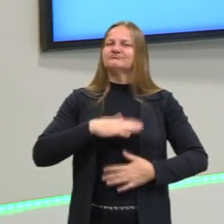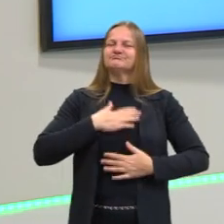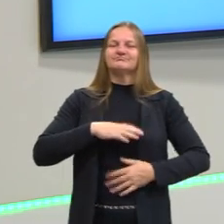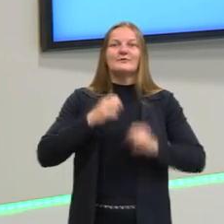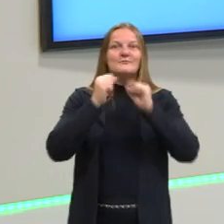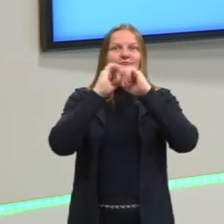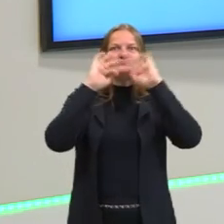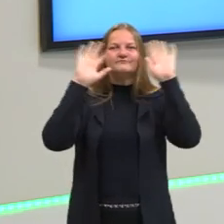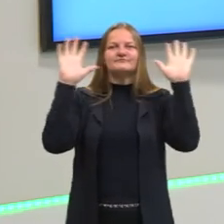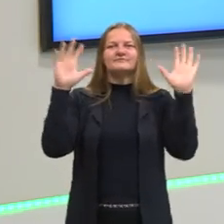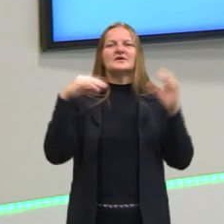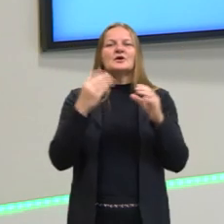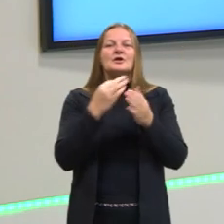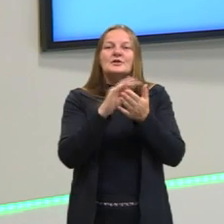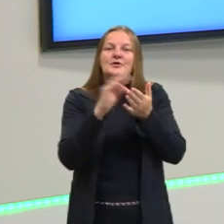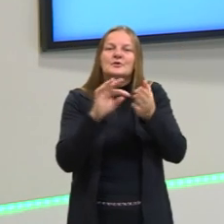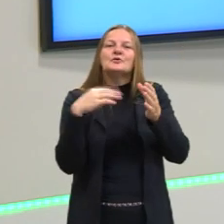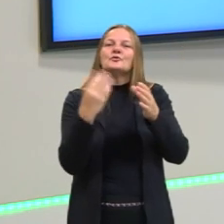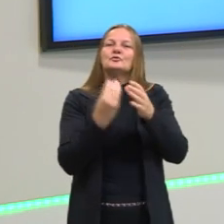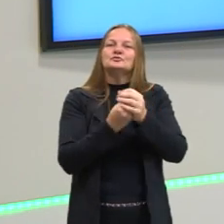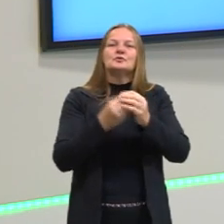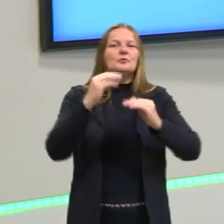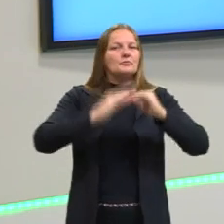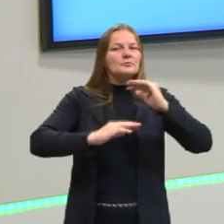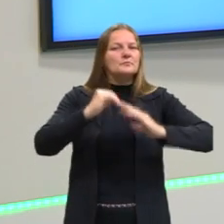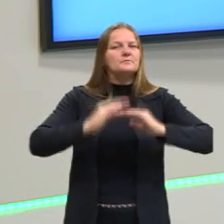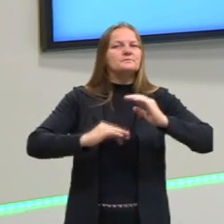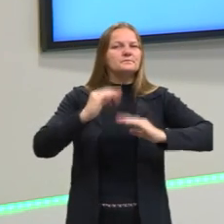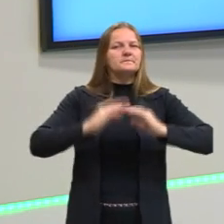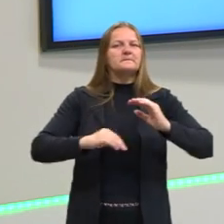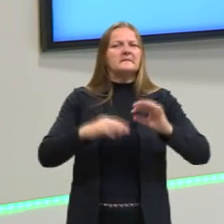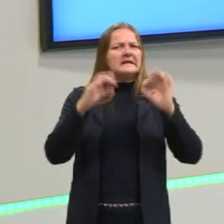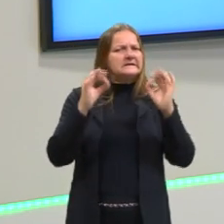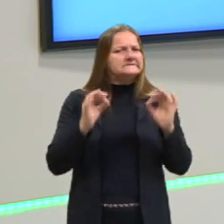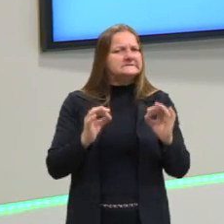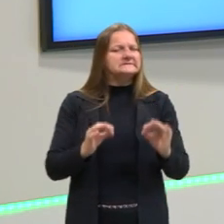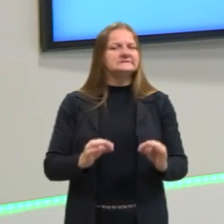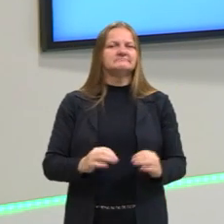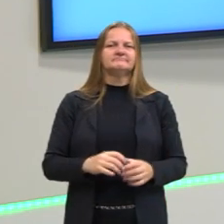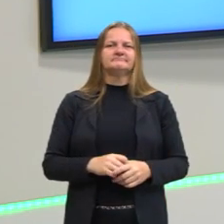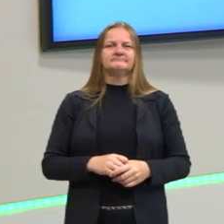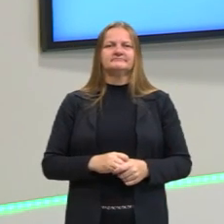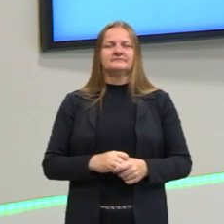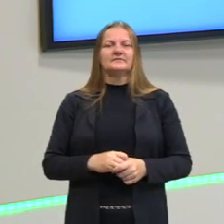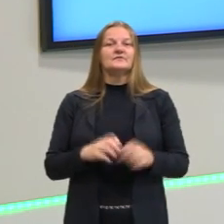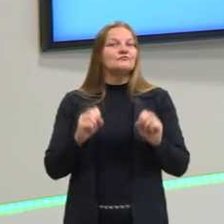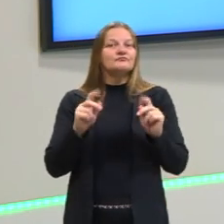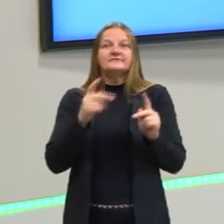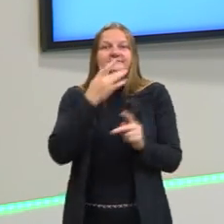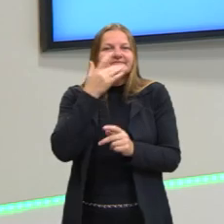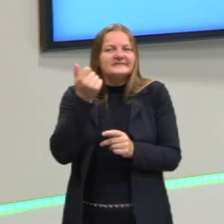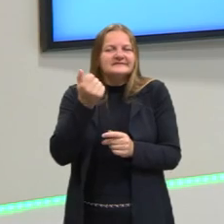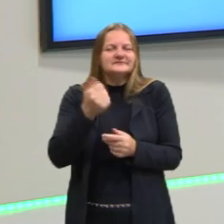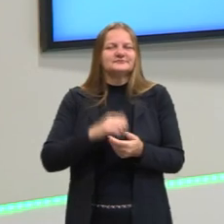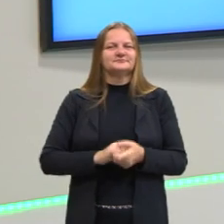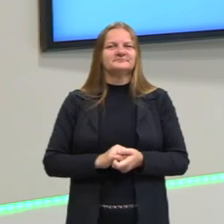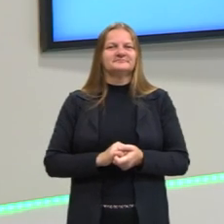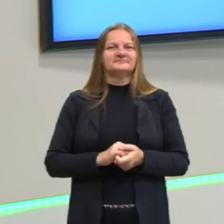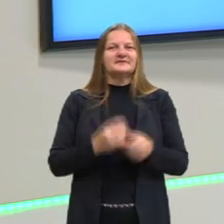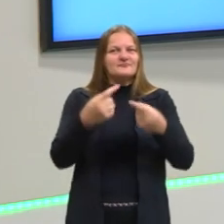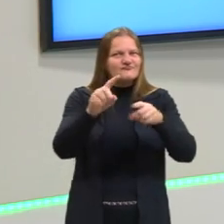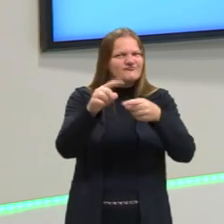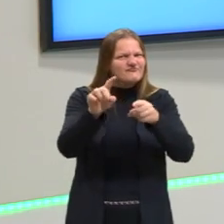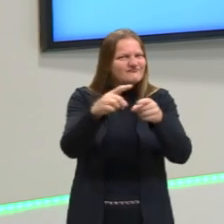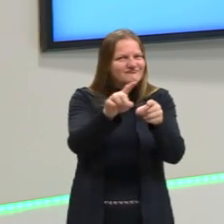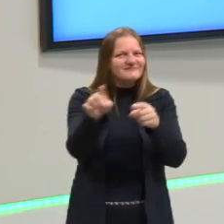sobre teoria de conjuntos, sobre aplicação, então, correta de regra de sinais. Então, por isso, essa provocação,